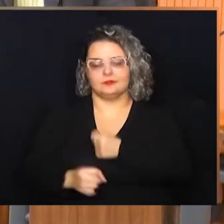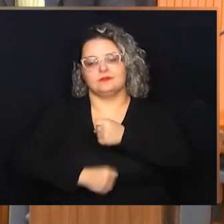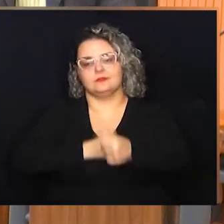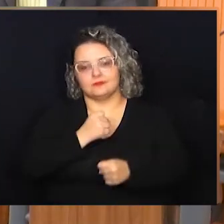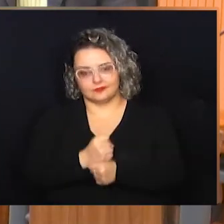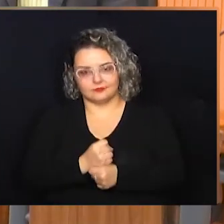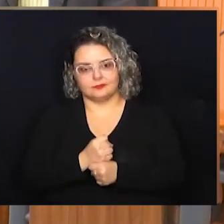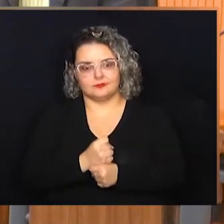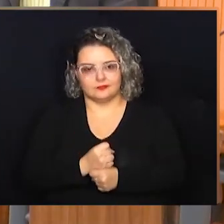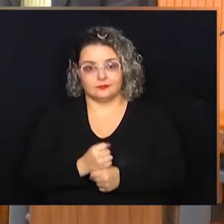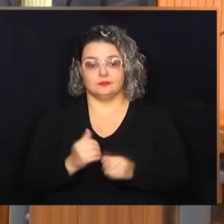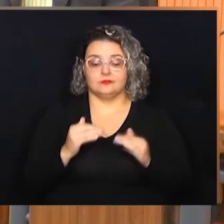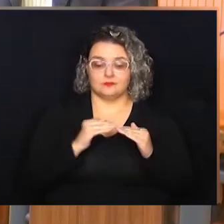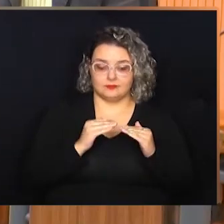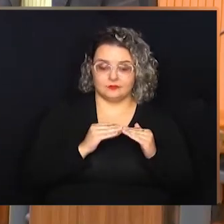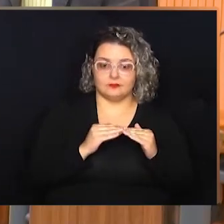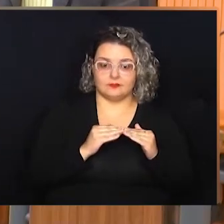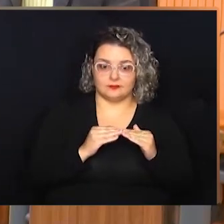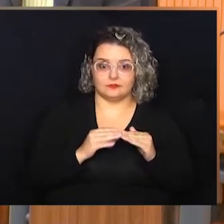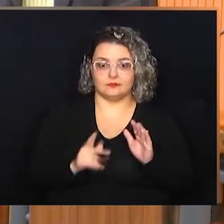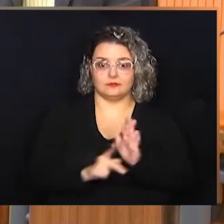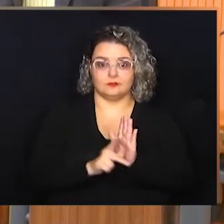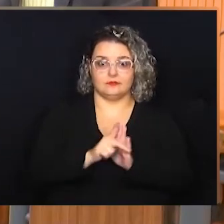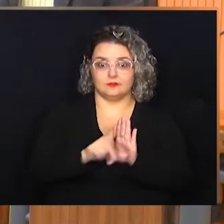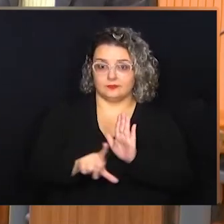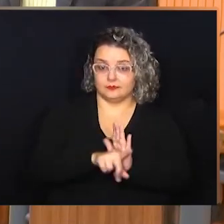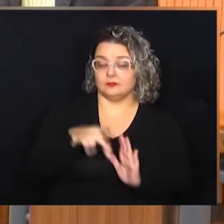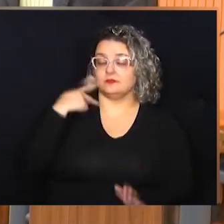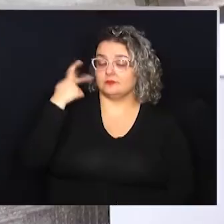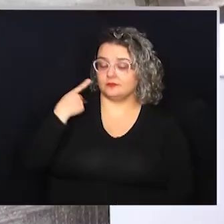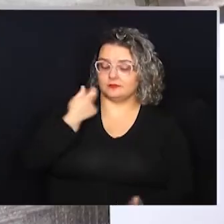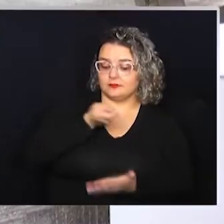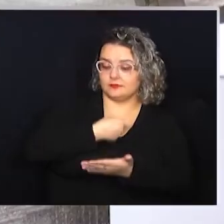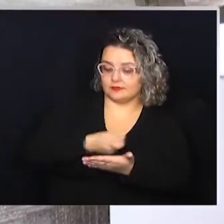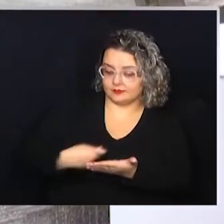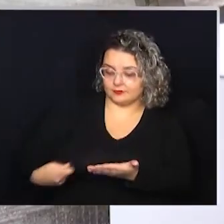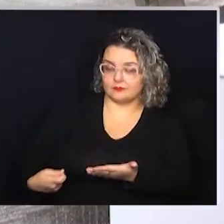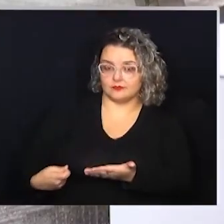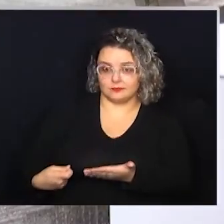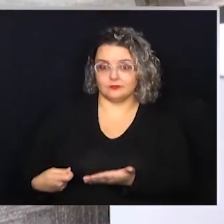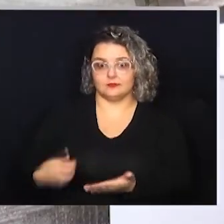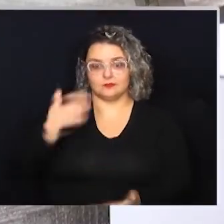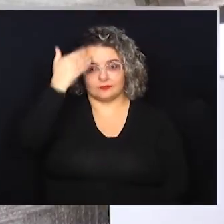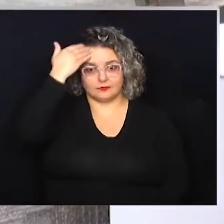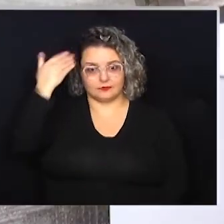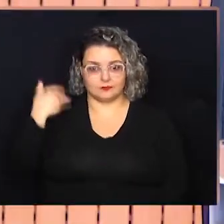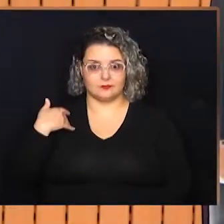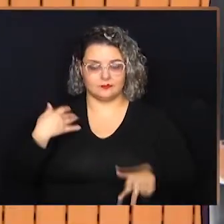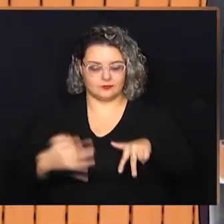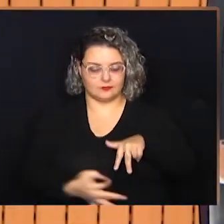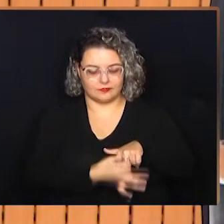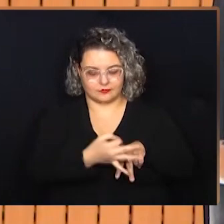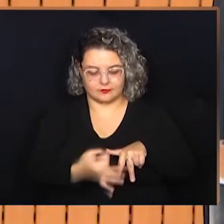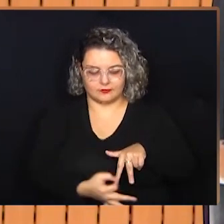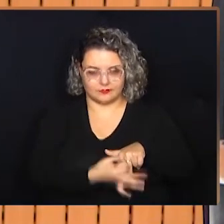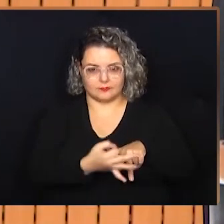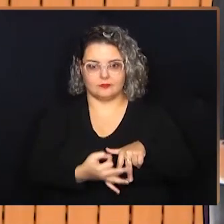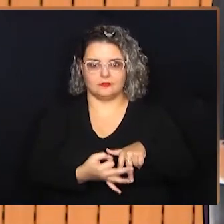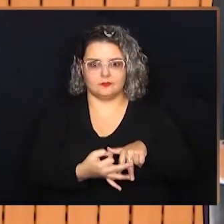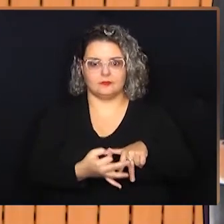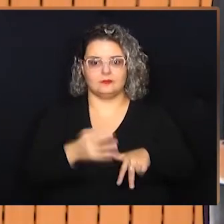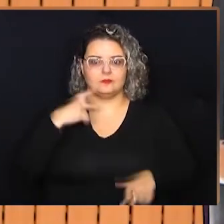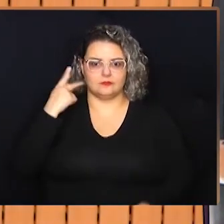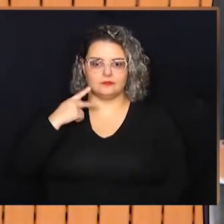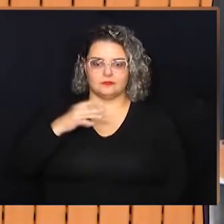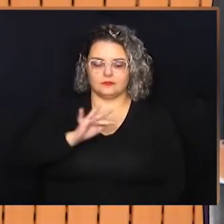no início, deu o parecer favorável a um projeto de lei de autoria da vereadora Débora Palermo. O parecer sugerido